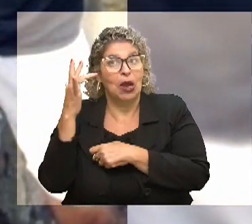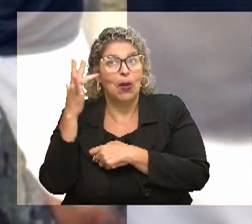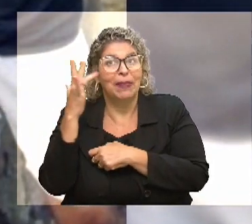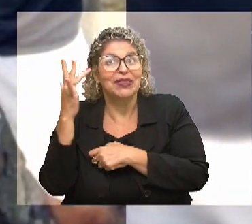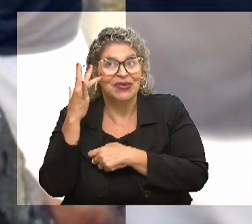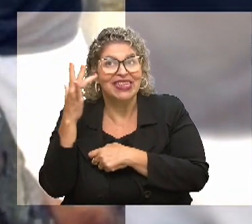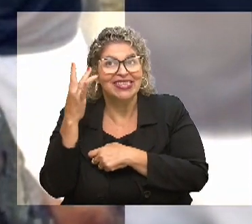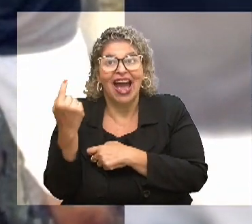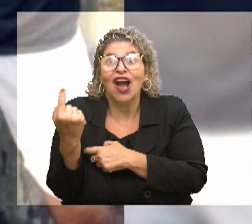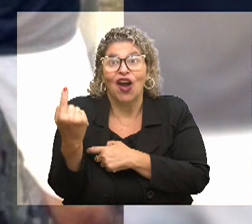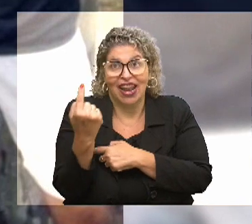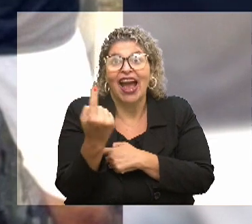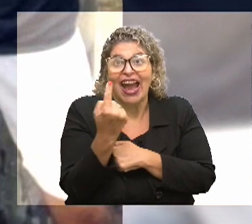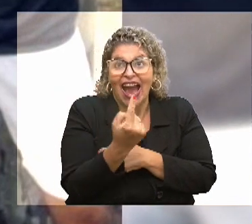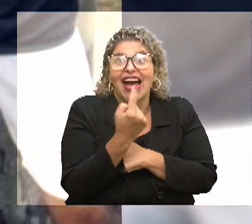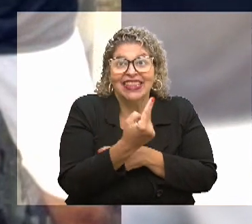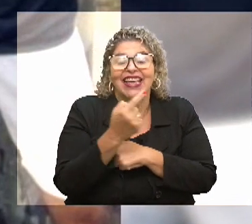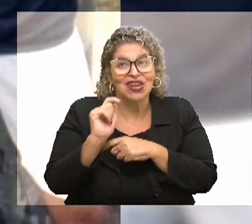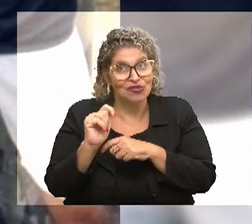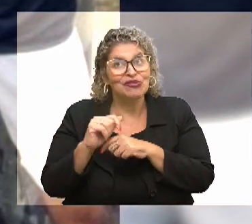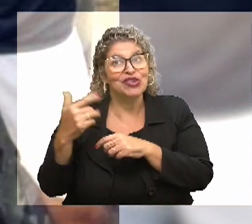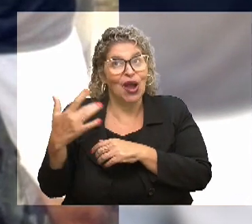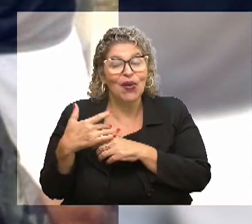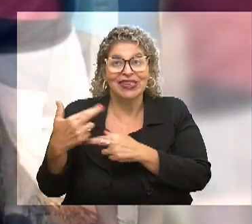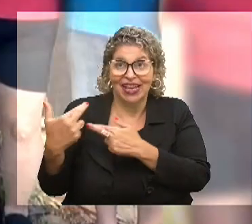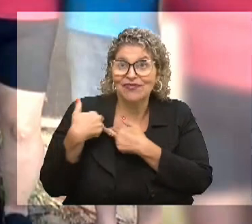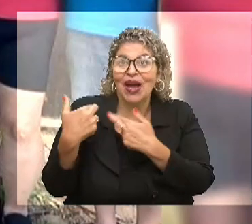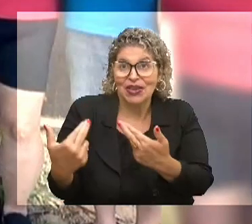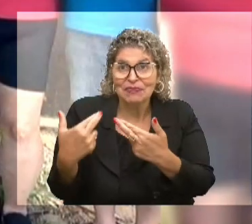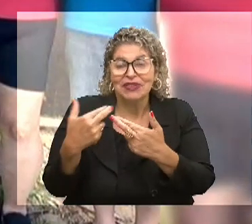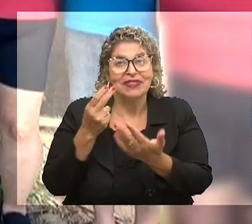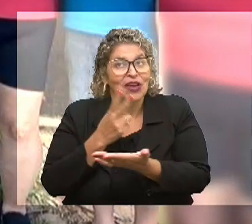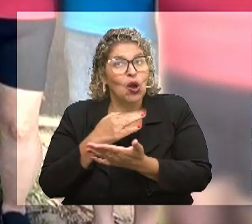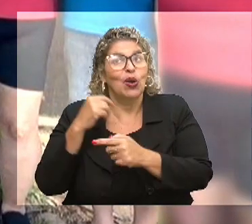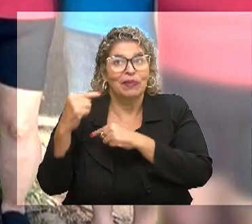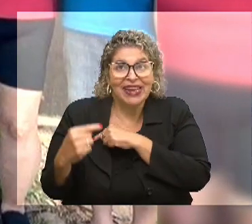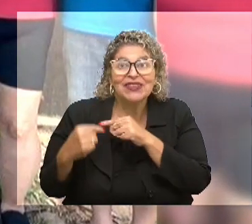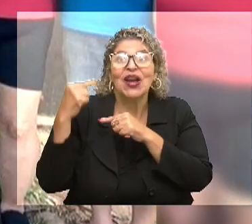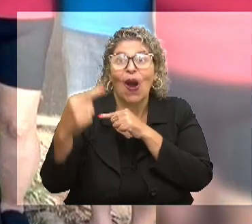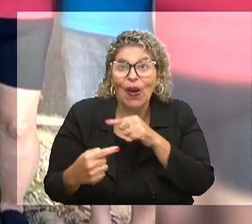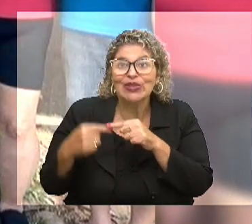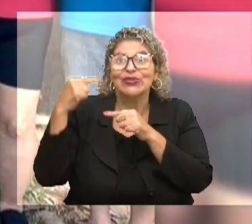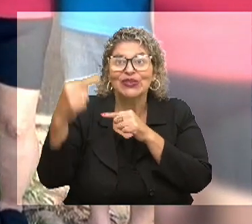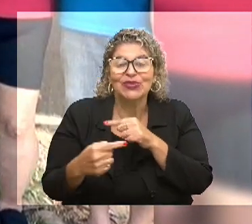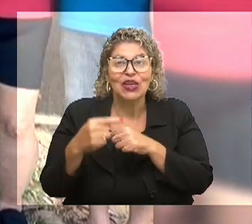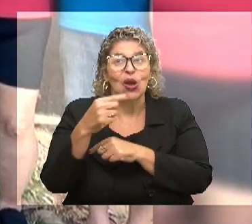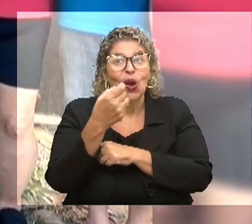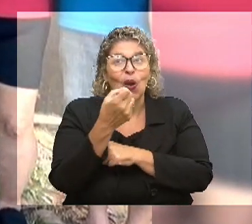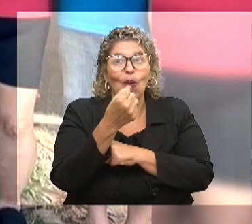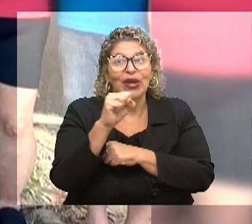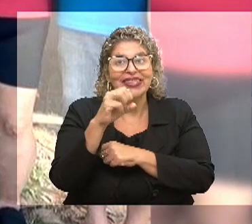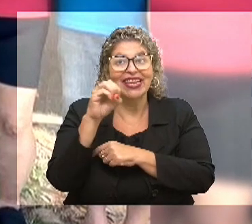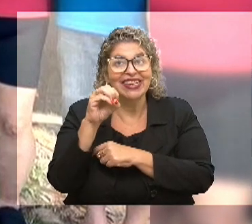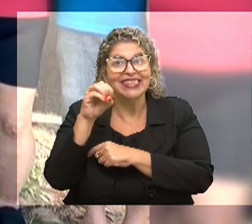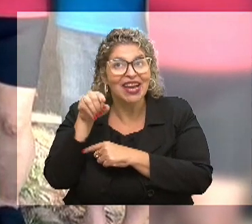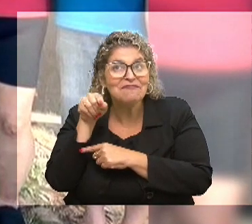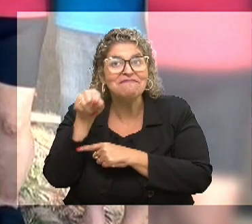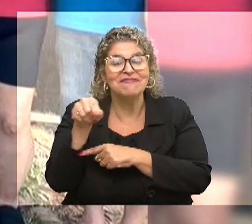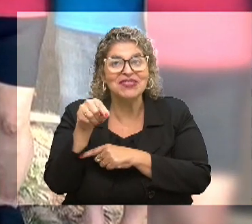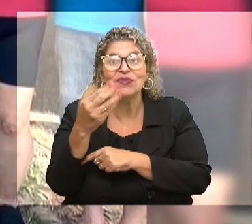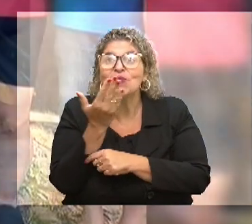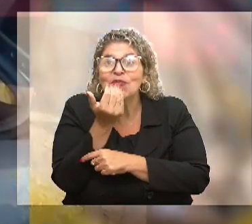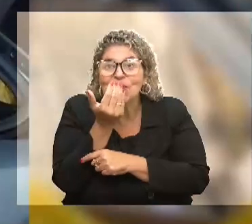conseguem, cada um, dar a sua cota de contribuição para continuar fazendo essa engrenagem a girar. A gente já distribuiu mais de 80 mil marmitas, não temos